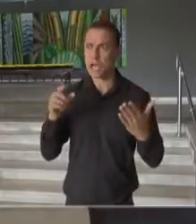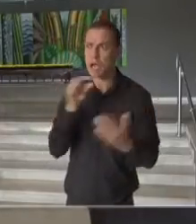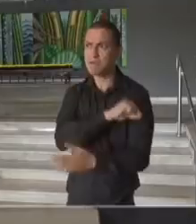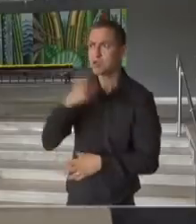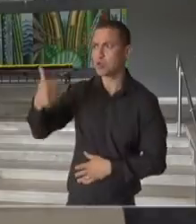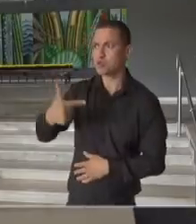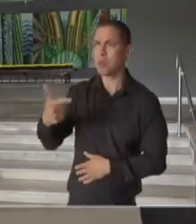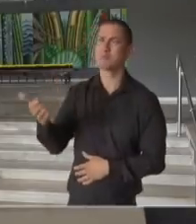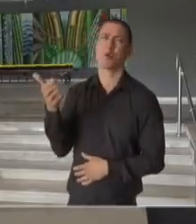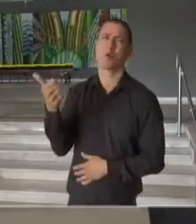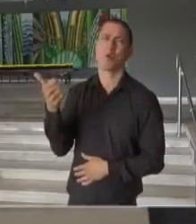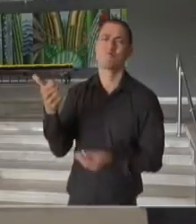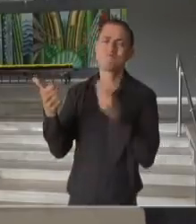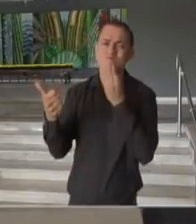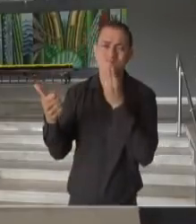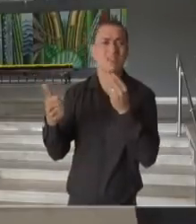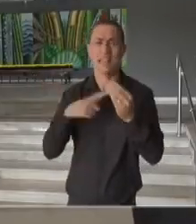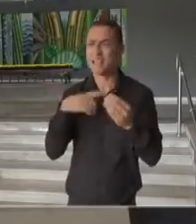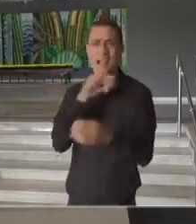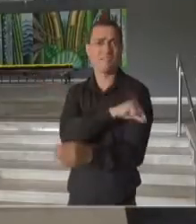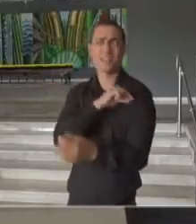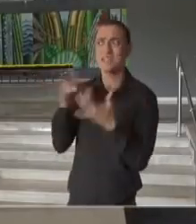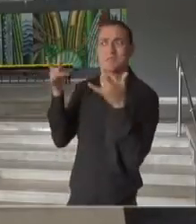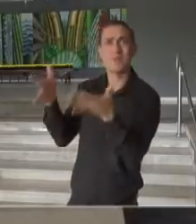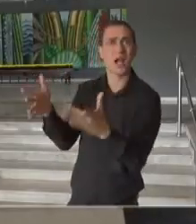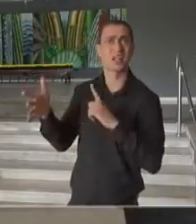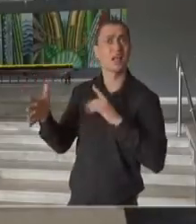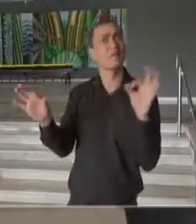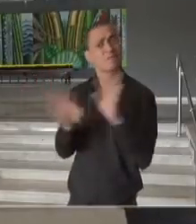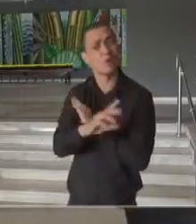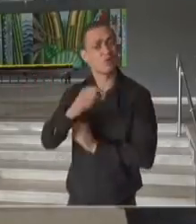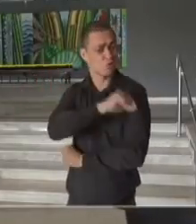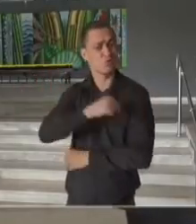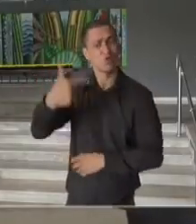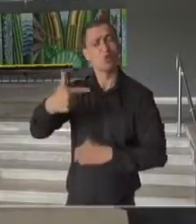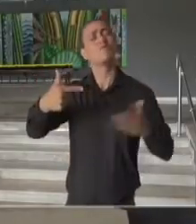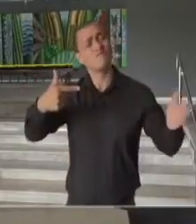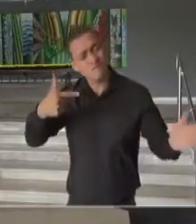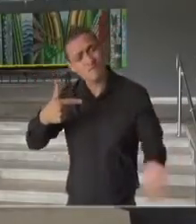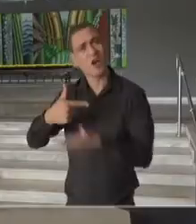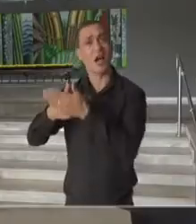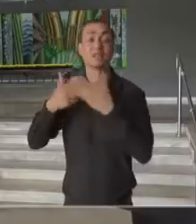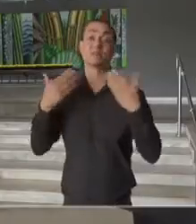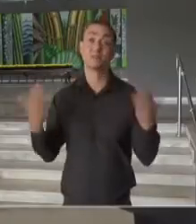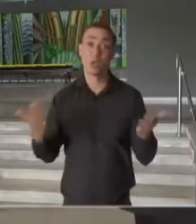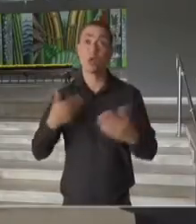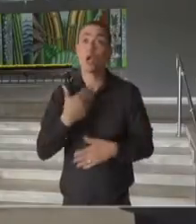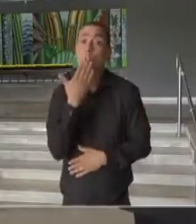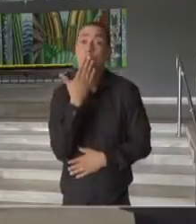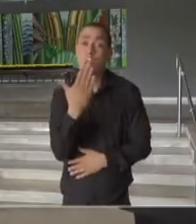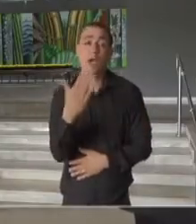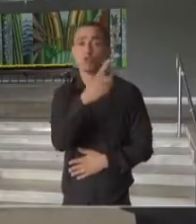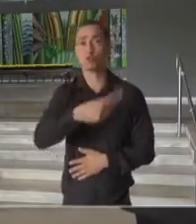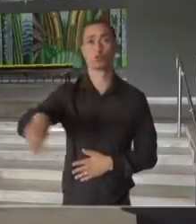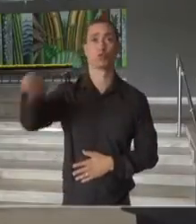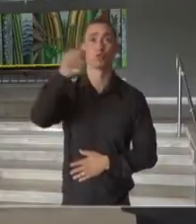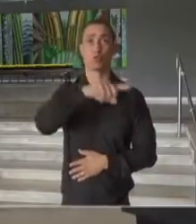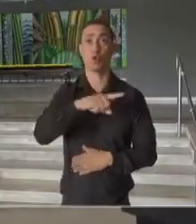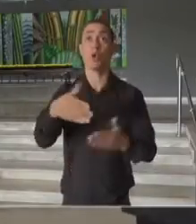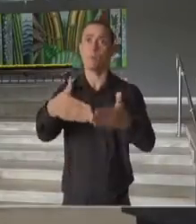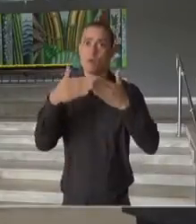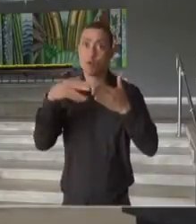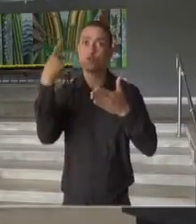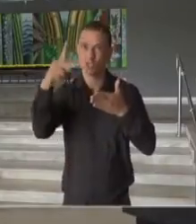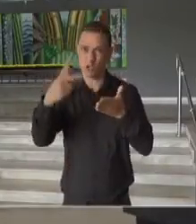nós não podemos perder essa oportunidade de tomar a segunda dose. Então, a minha solicitação fica a todos. Olhem a